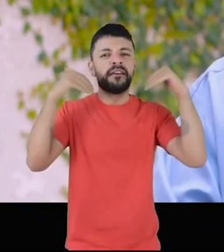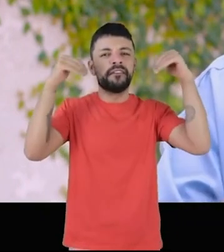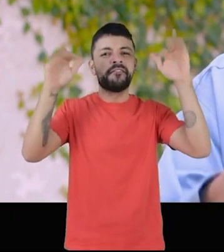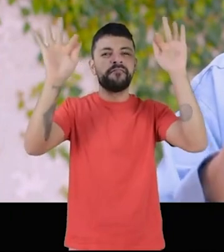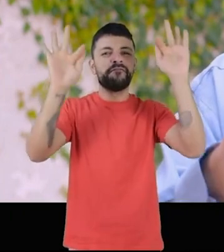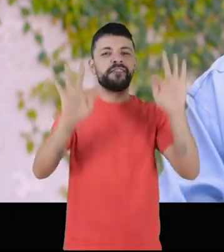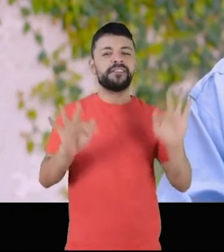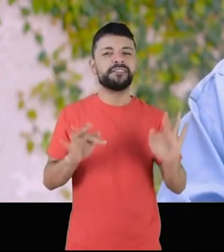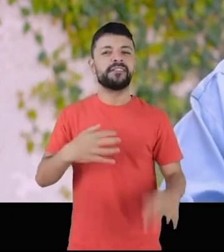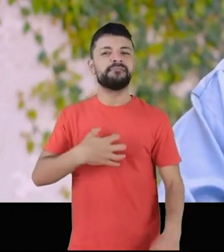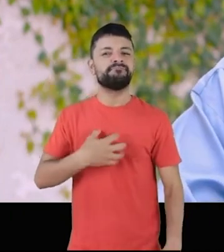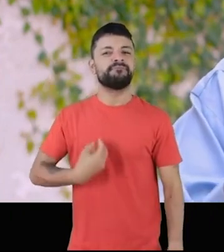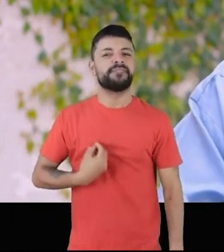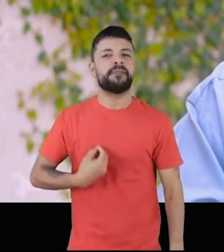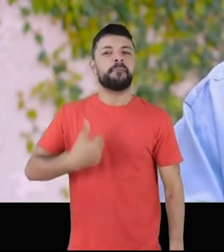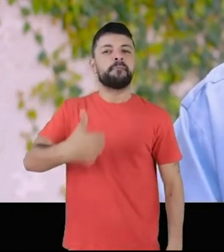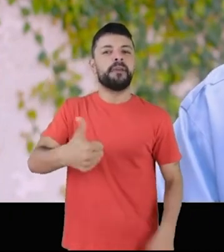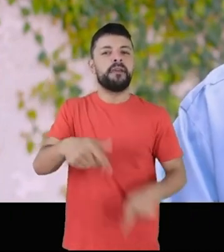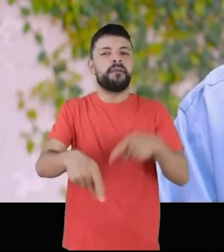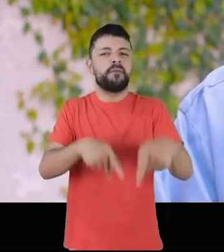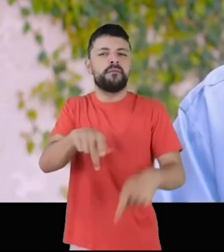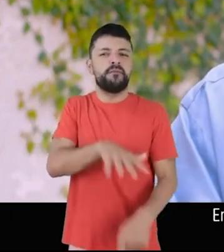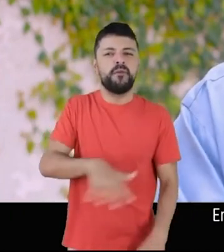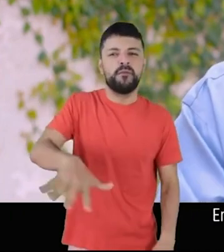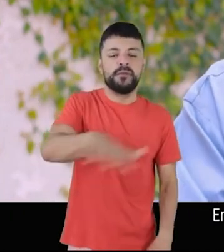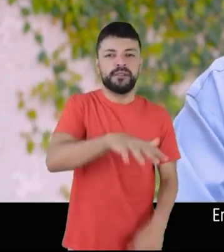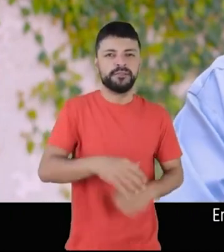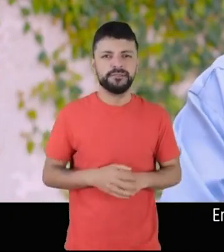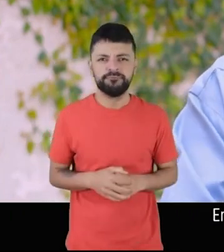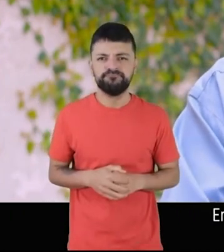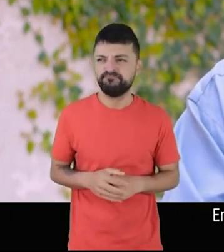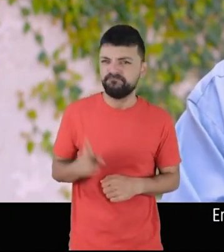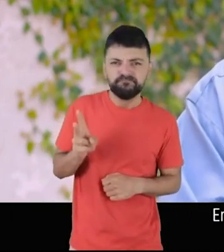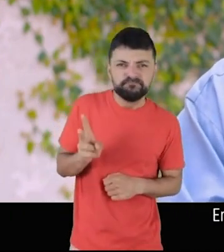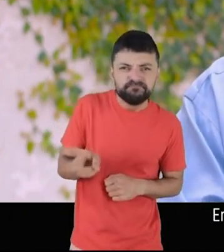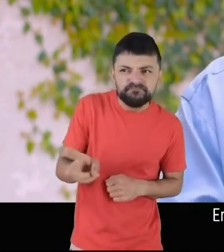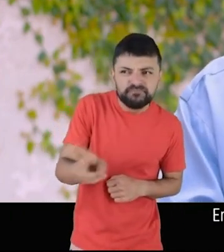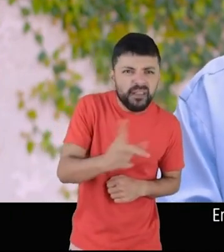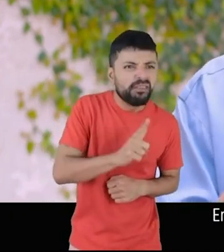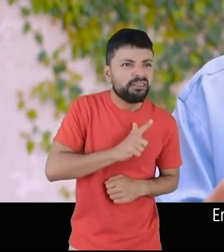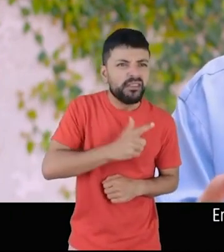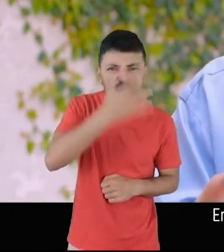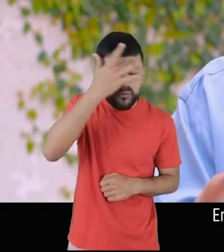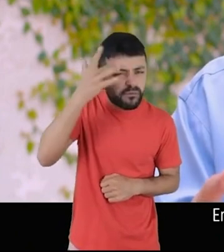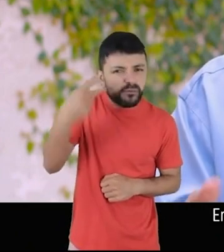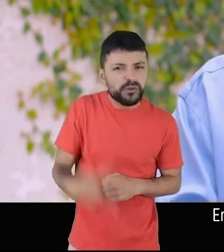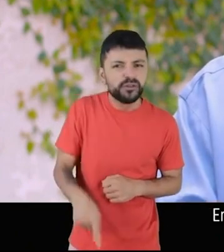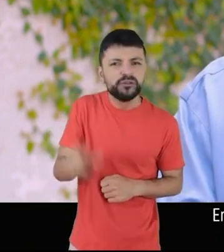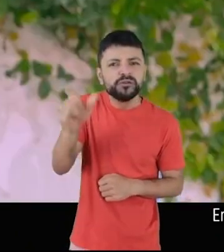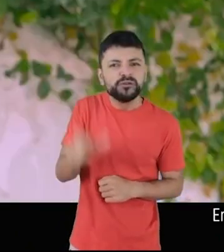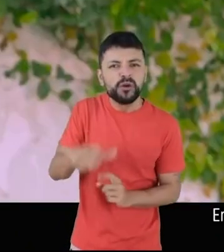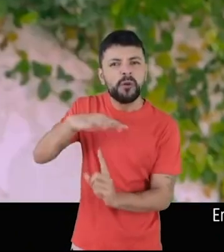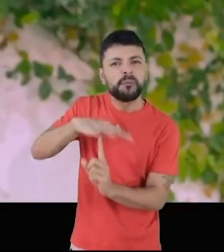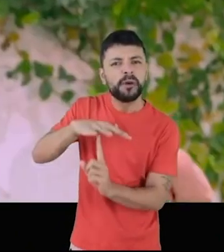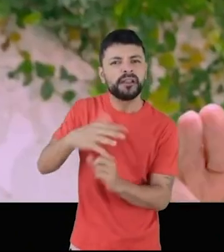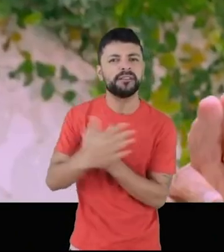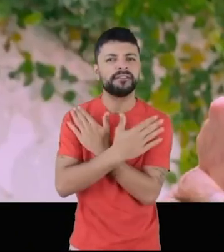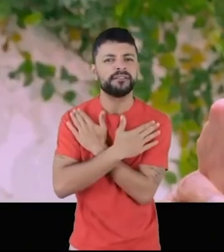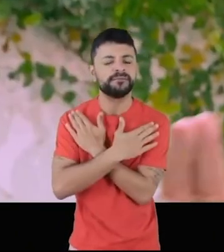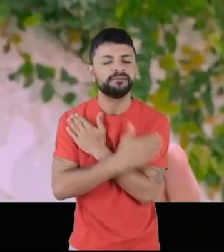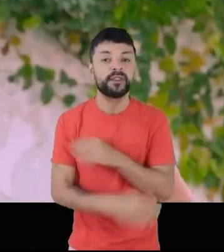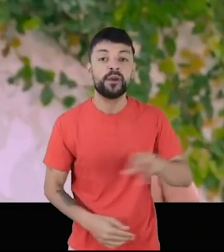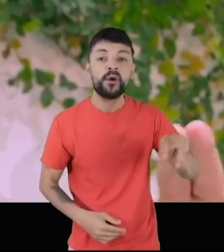felicidade e bem-estar de nossa gente. Enquanto houver um paranaense desempregado,